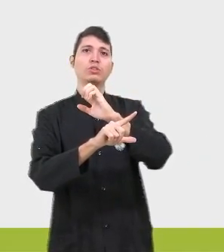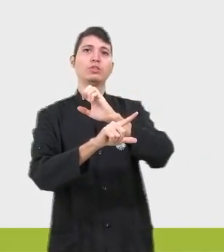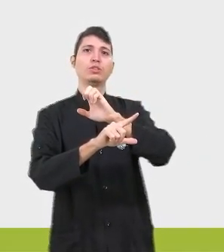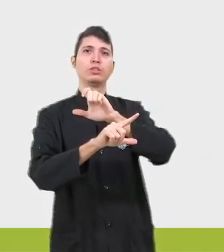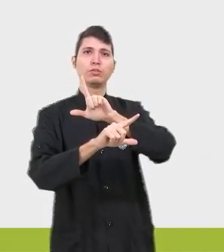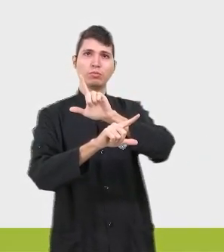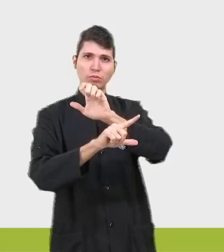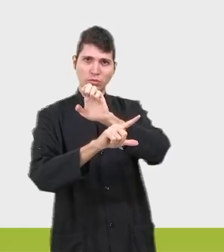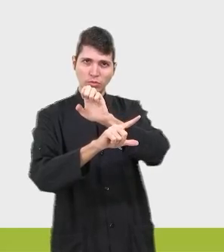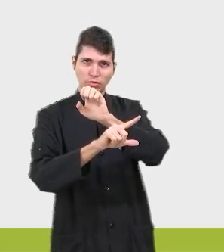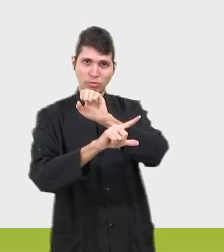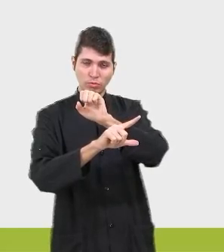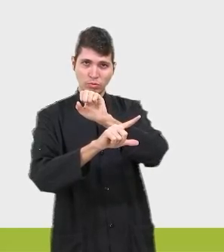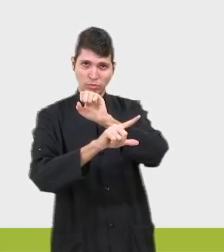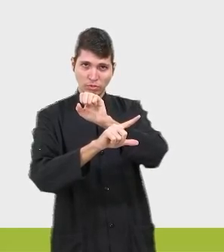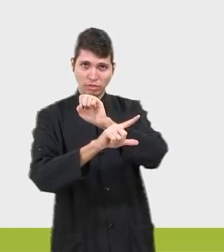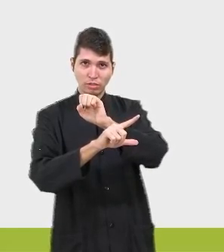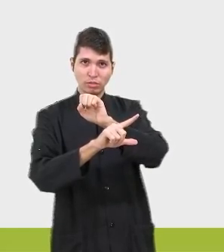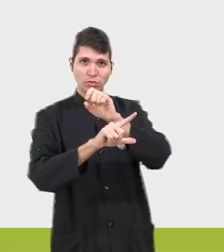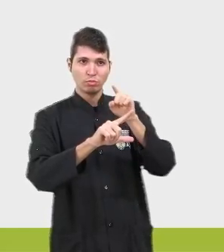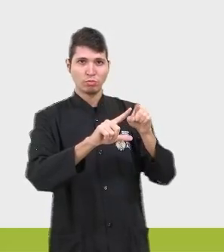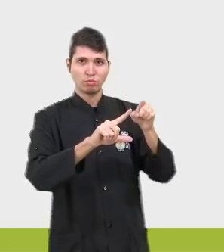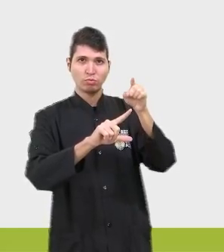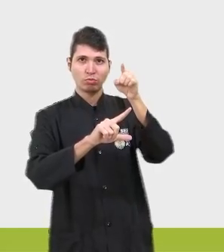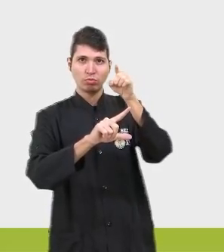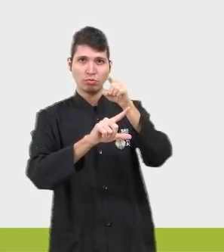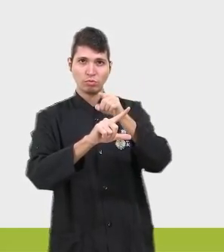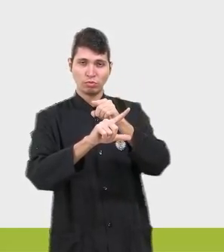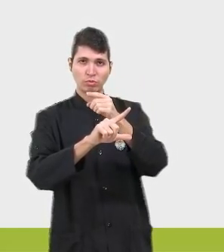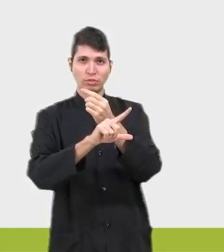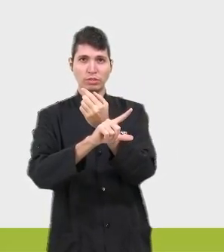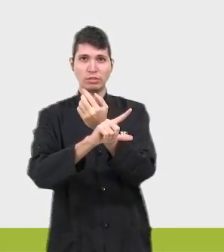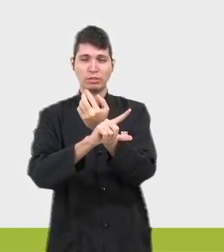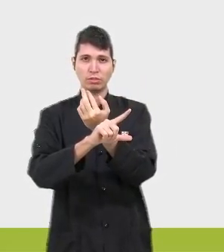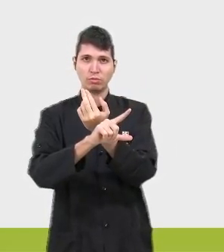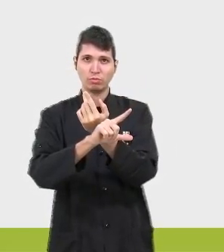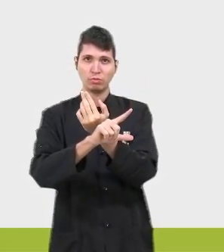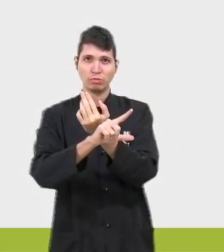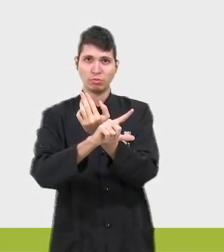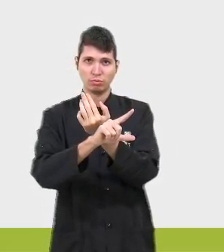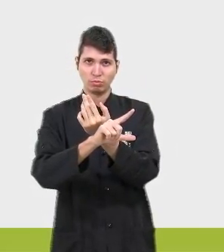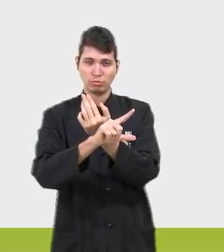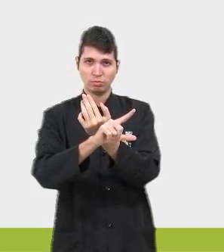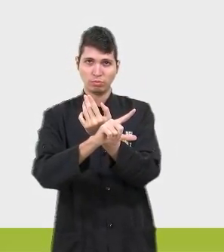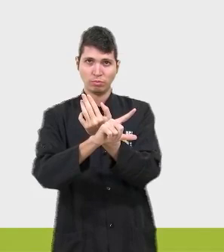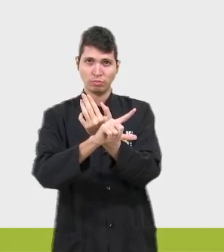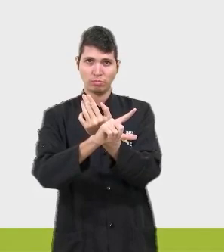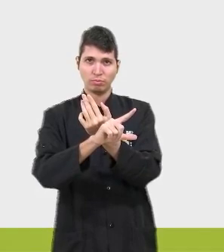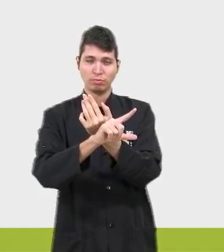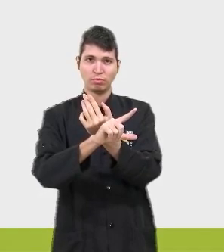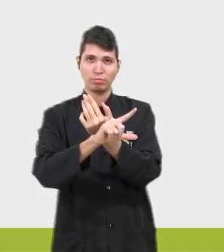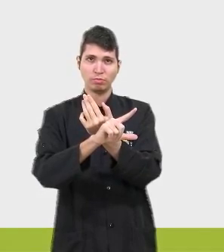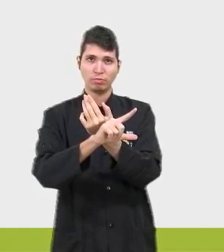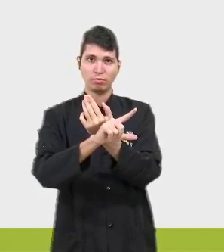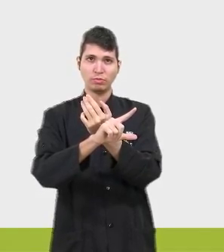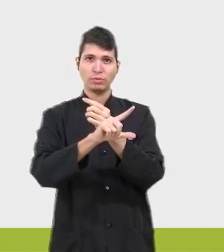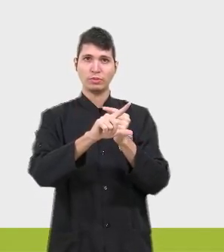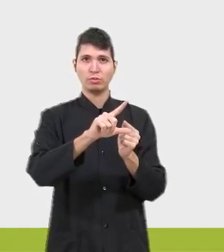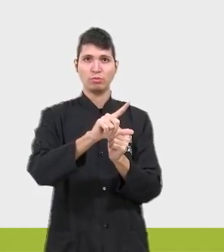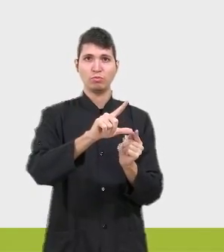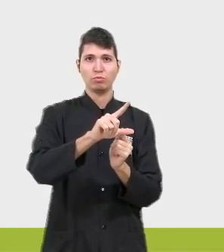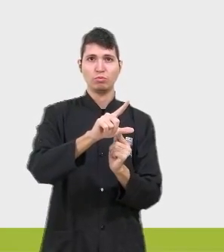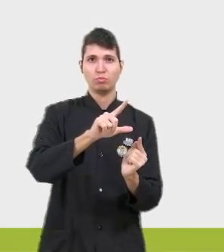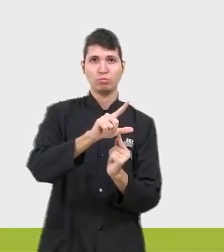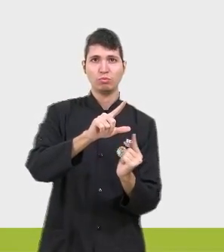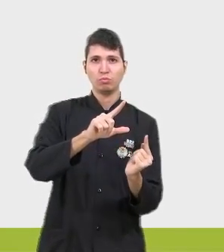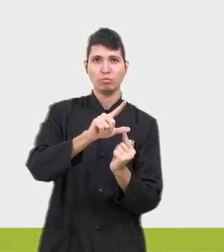dois lados e dois ângulos internos congruentes. A palavra congruência vem de igualdade, tá, gente? Ou seja, você tem dois lados iguais e um diferente.